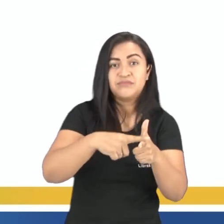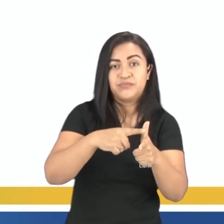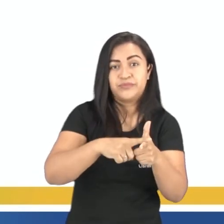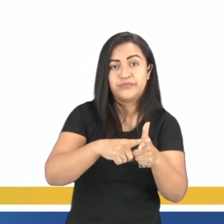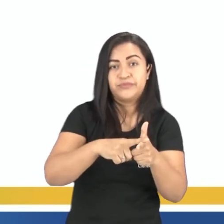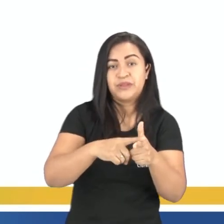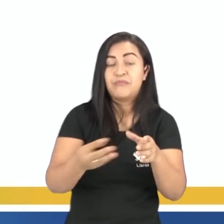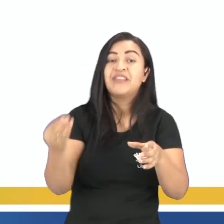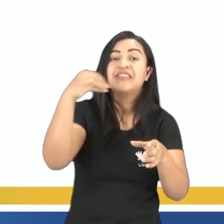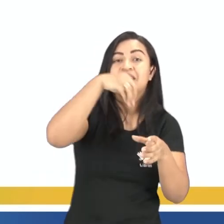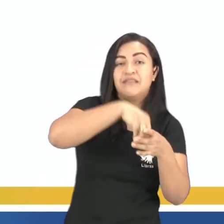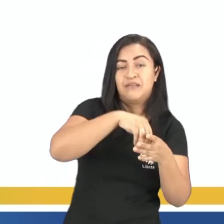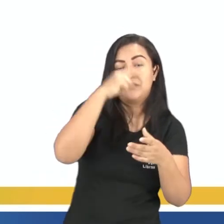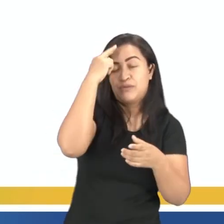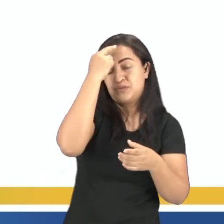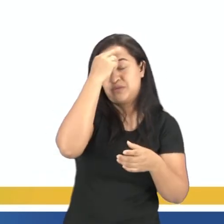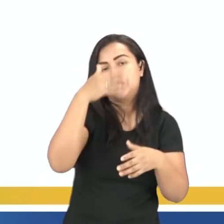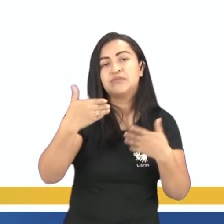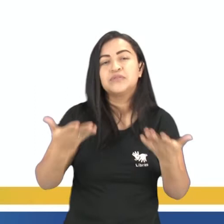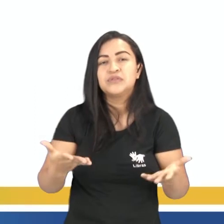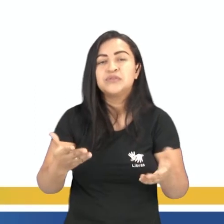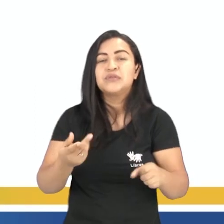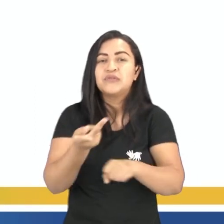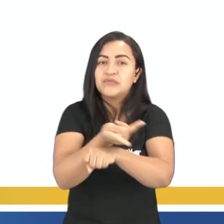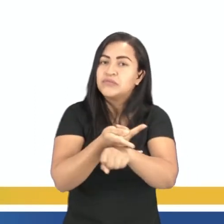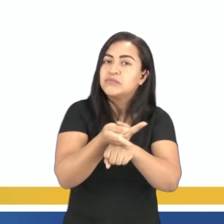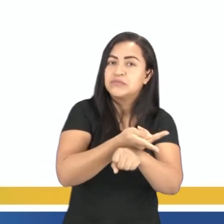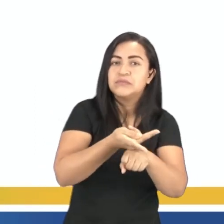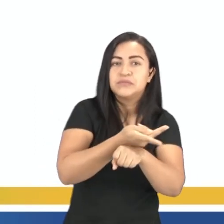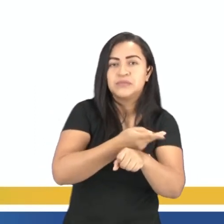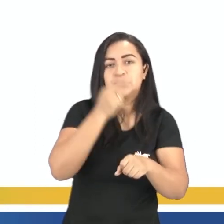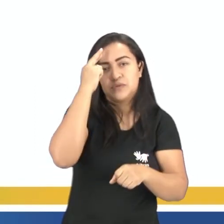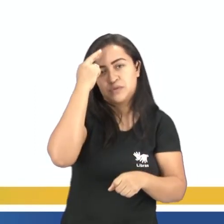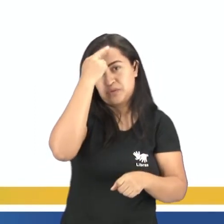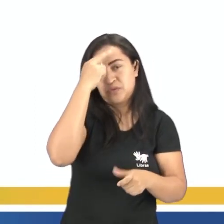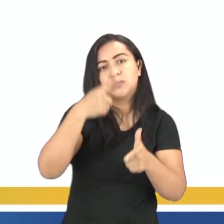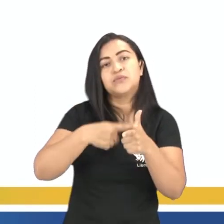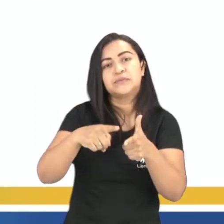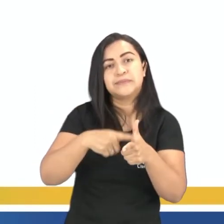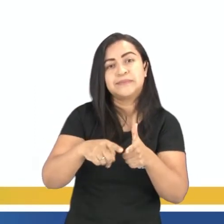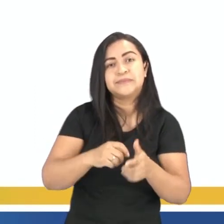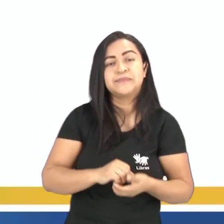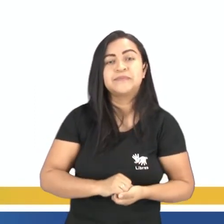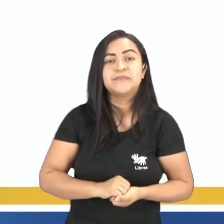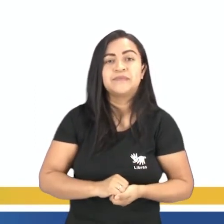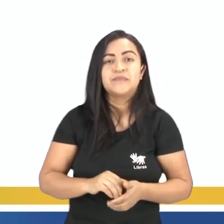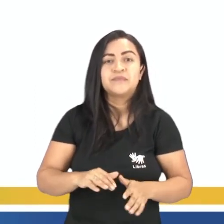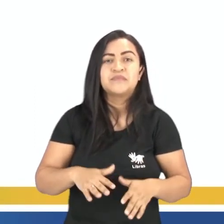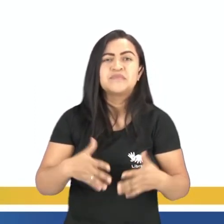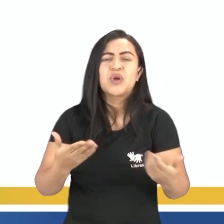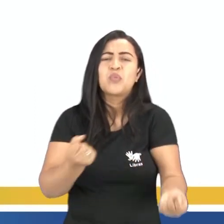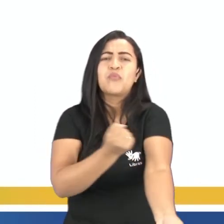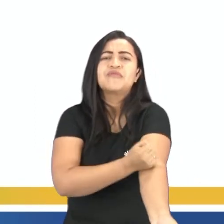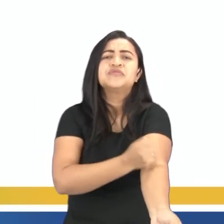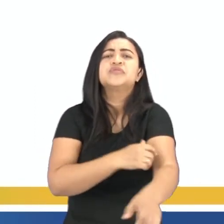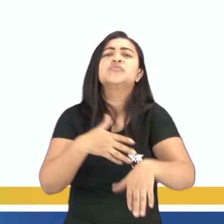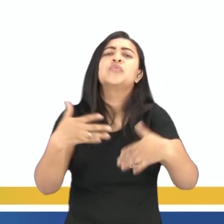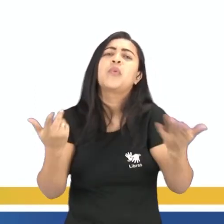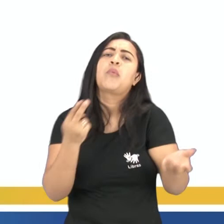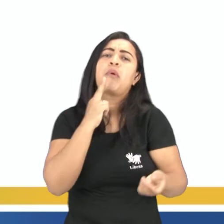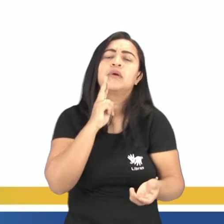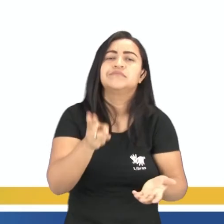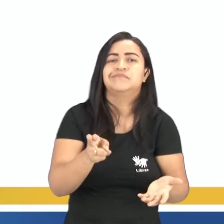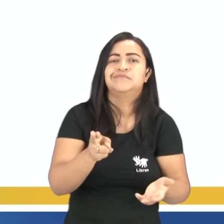história. O personagem vai buscar o quê? Solução por conflito criado. Aí, para alcoolismo, que solução ele poderia